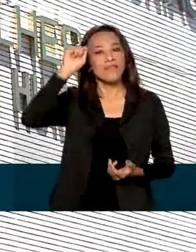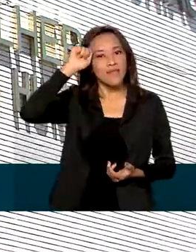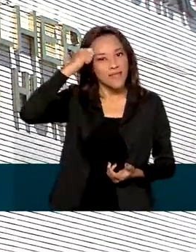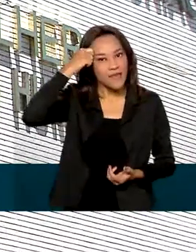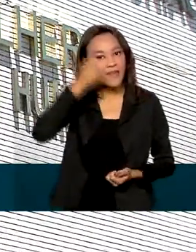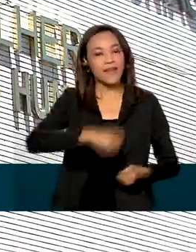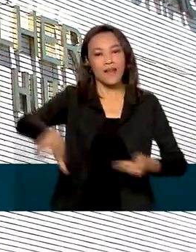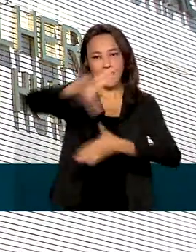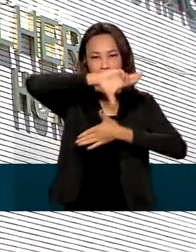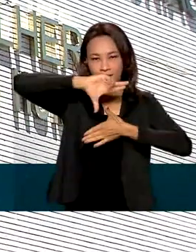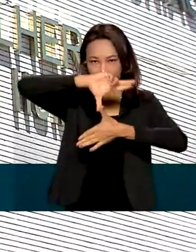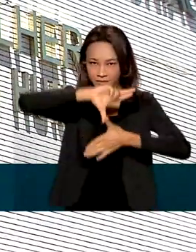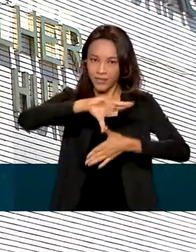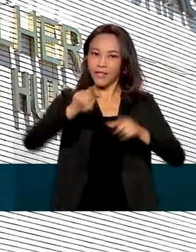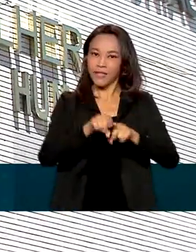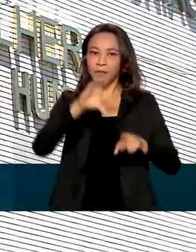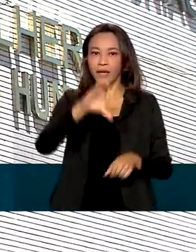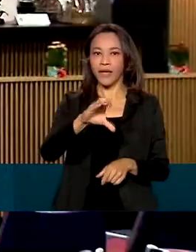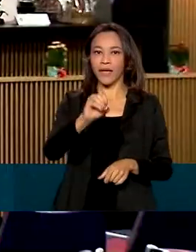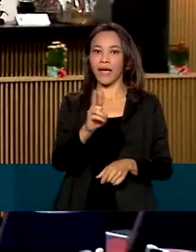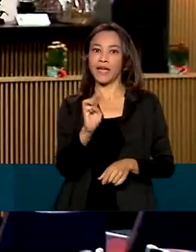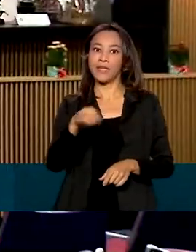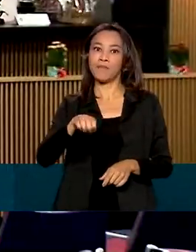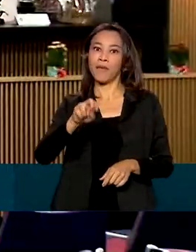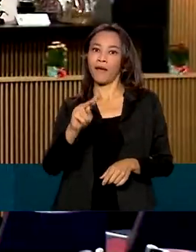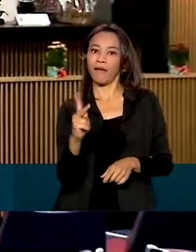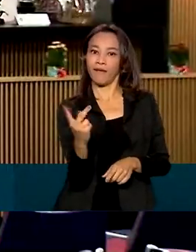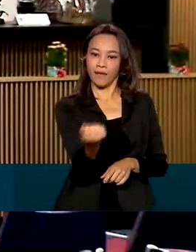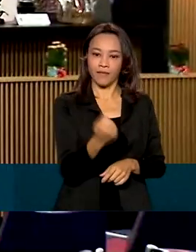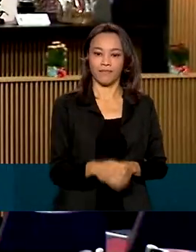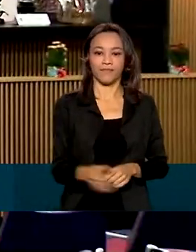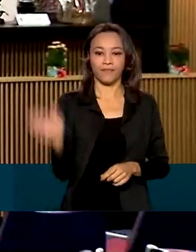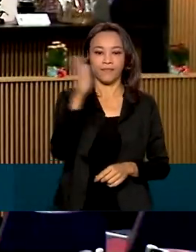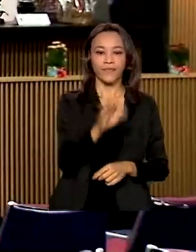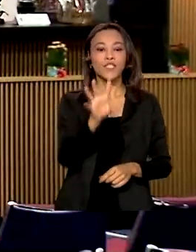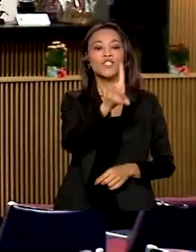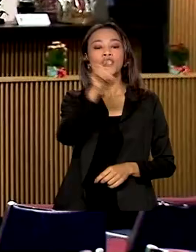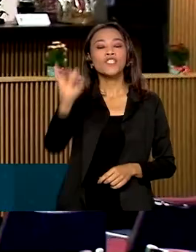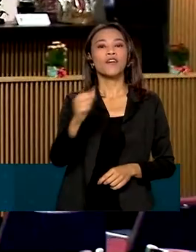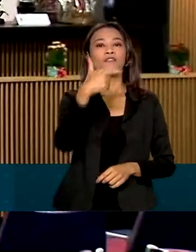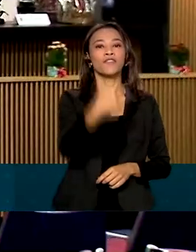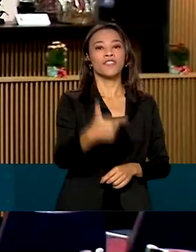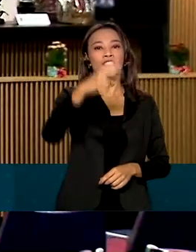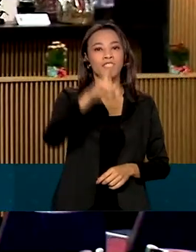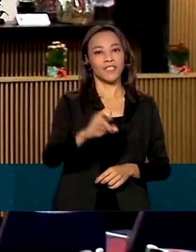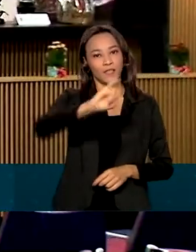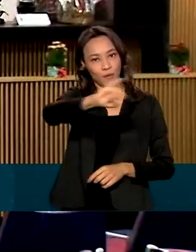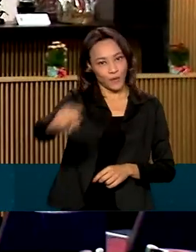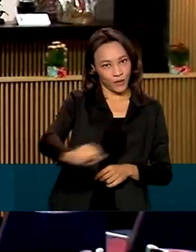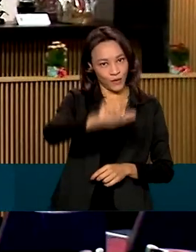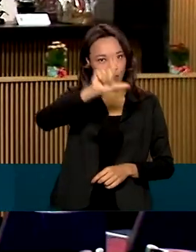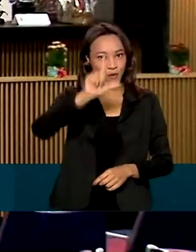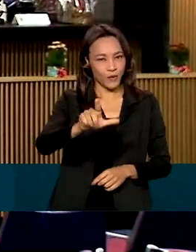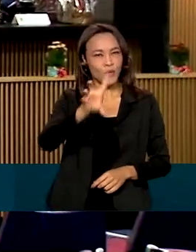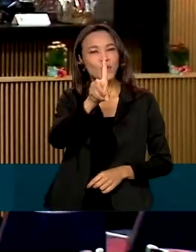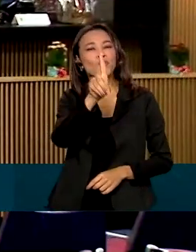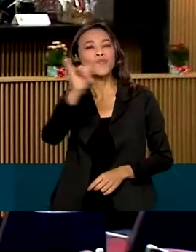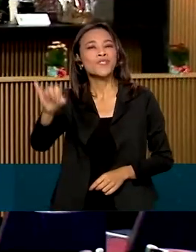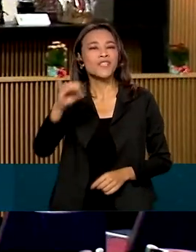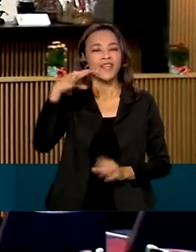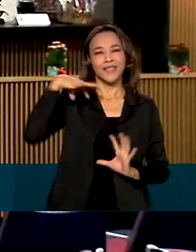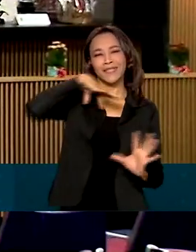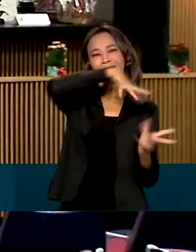na sede do Ministério em Brasília. Comemorado em 25 de julho, o Dia Internacional da Mulher Negra,